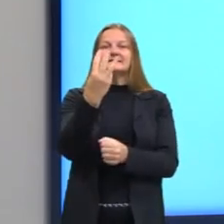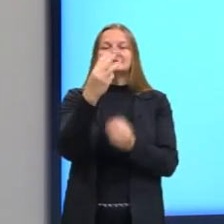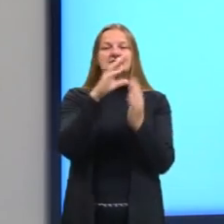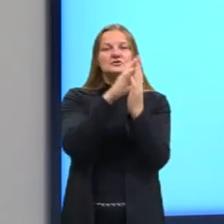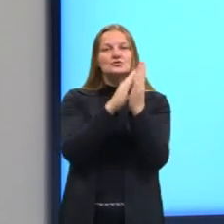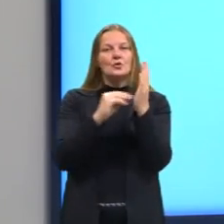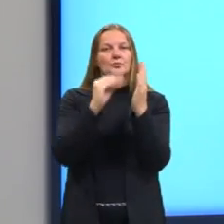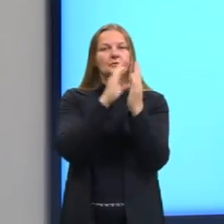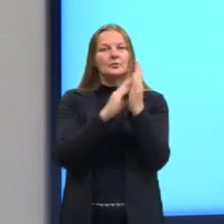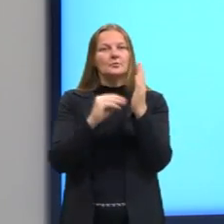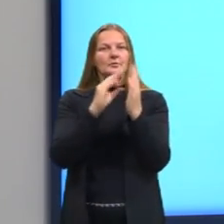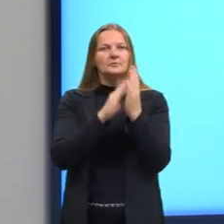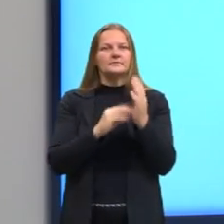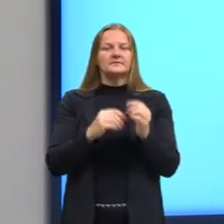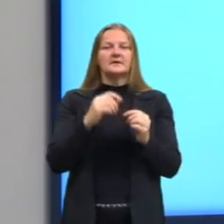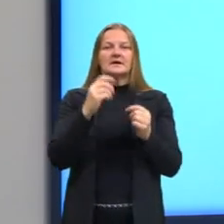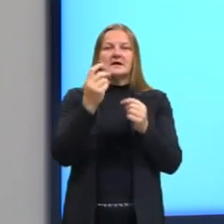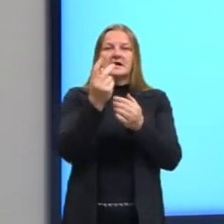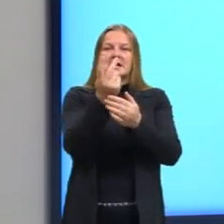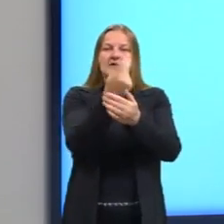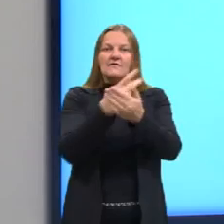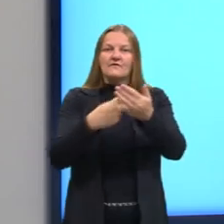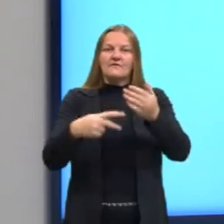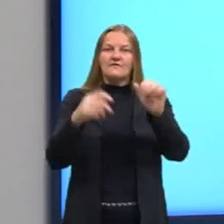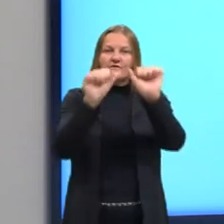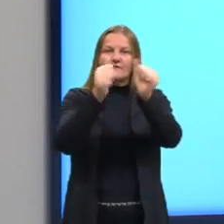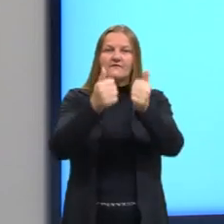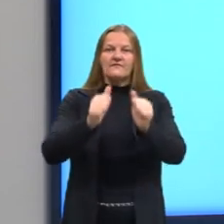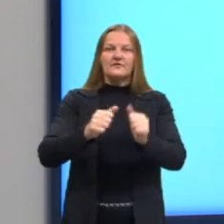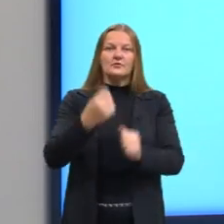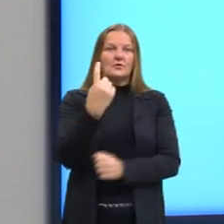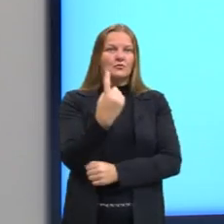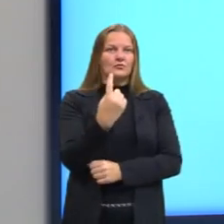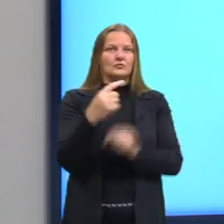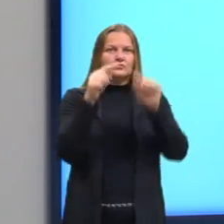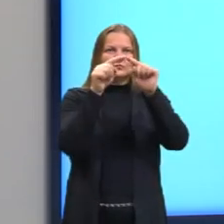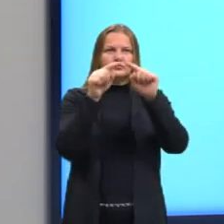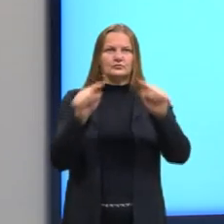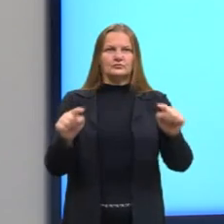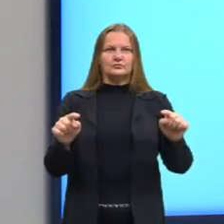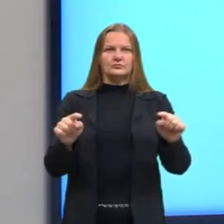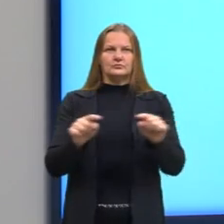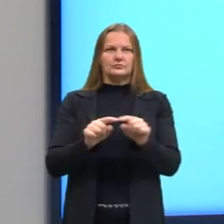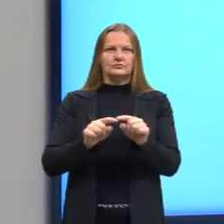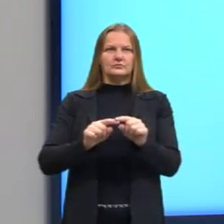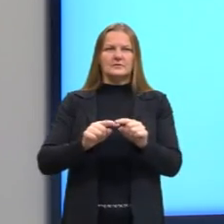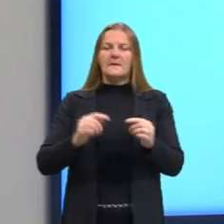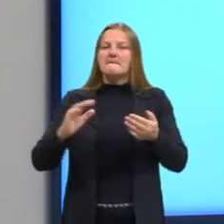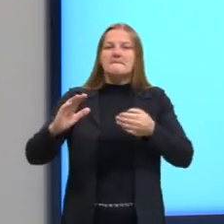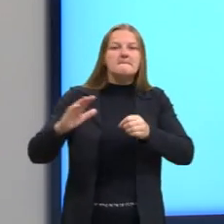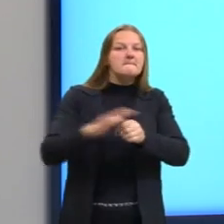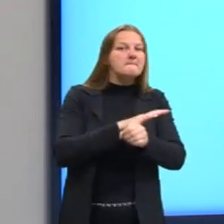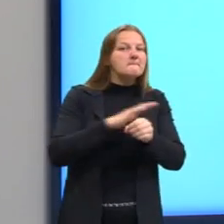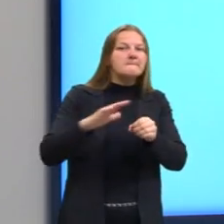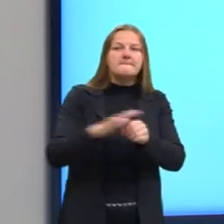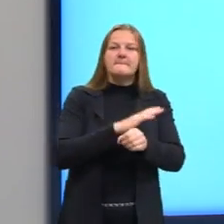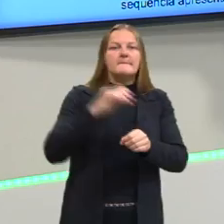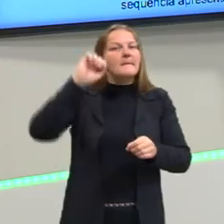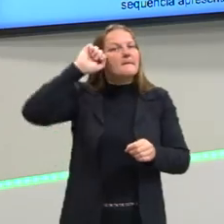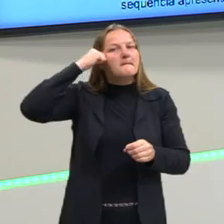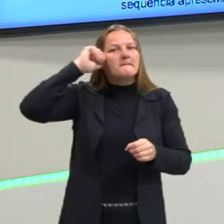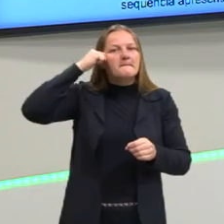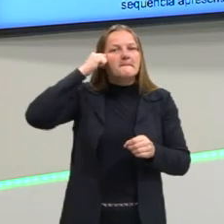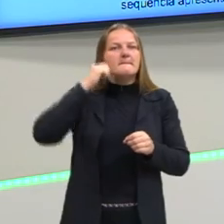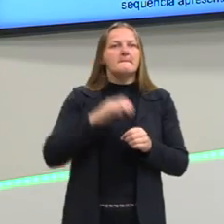vamos nos ater à figura um. Isso aqui é um triângulo equilátero. Notem que ele está totalmente preenchido da cor preta.